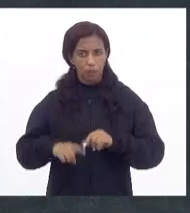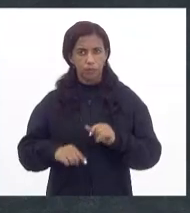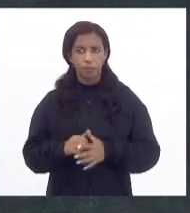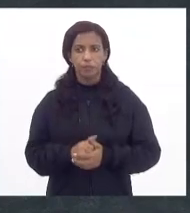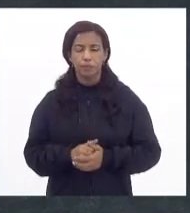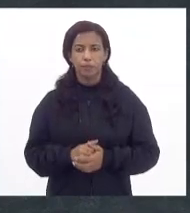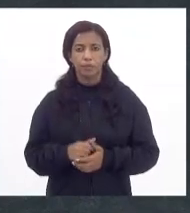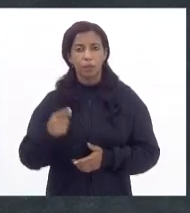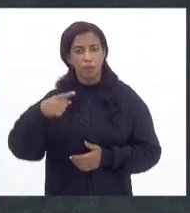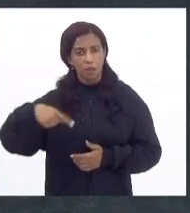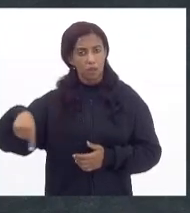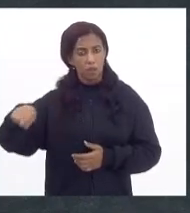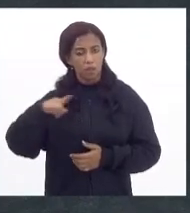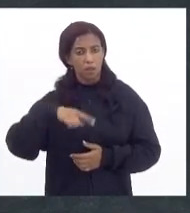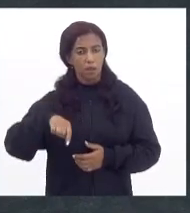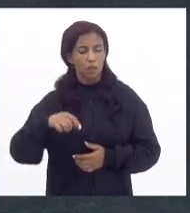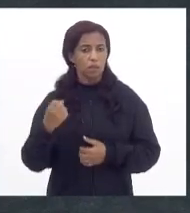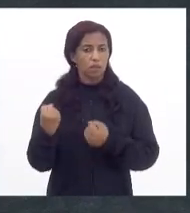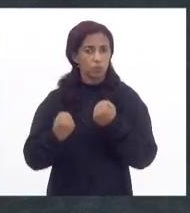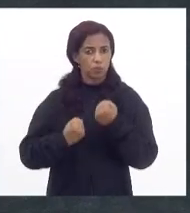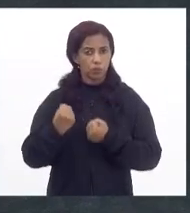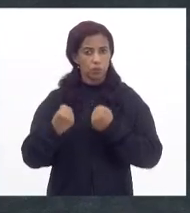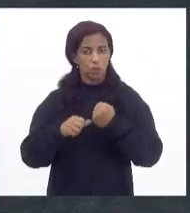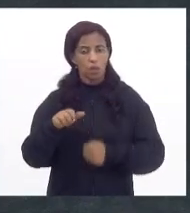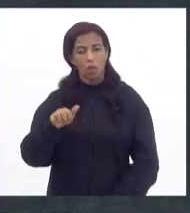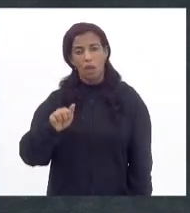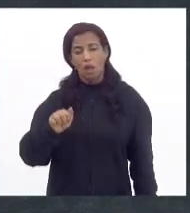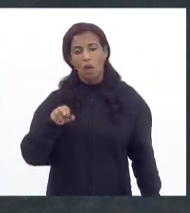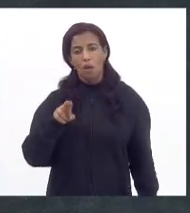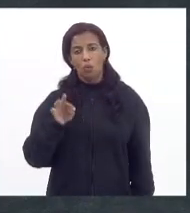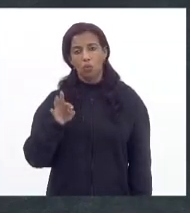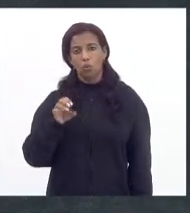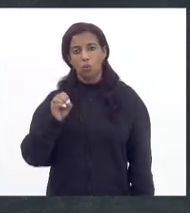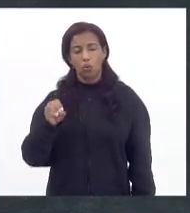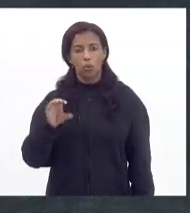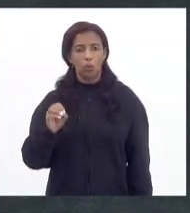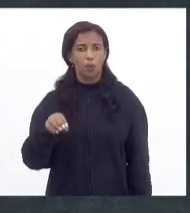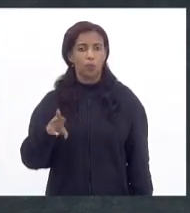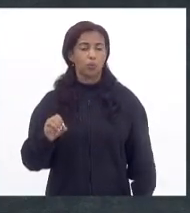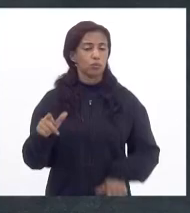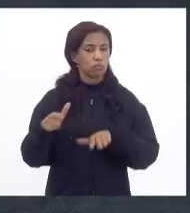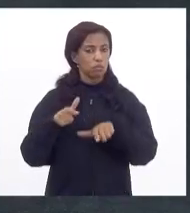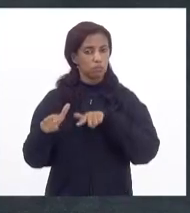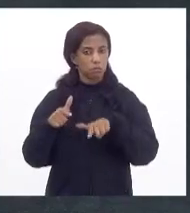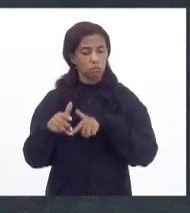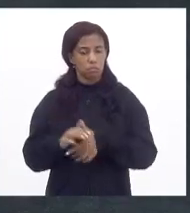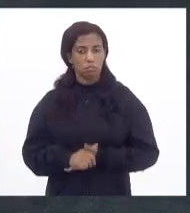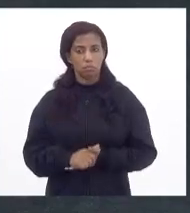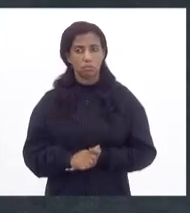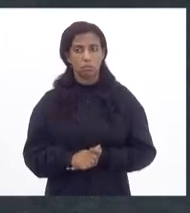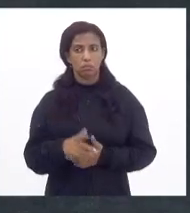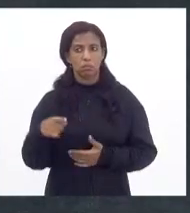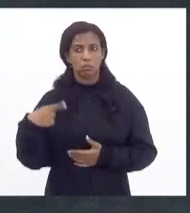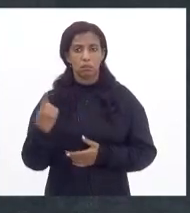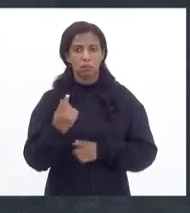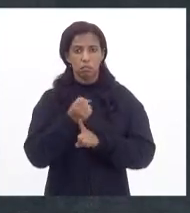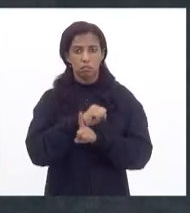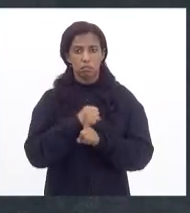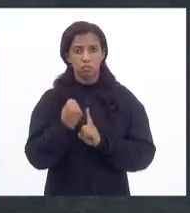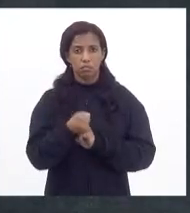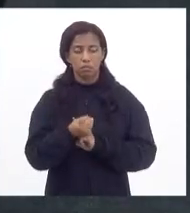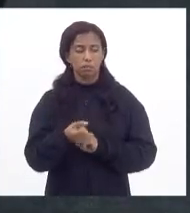desses motoristas autônomos, prestadores de serviço à nossa sociedade.